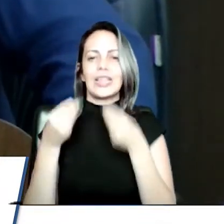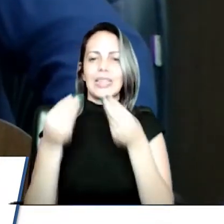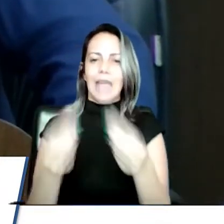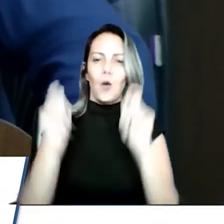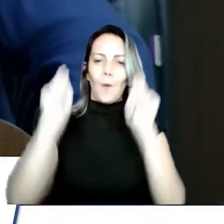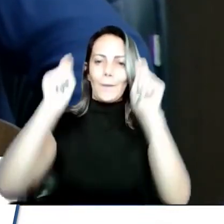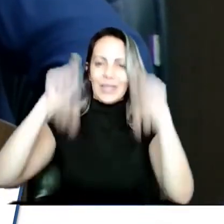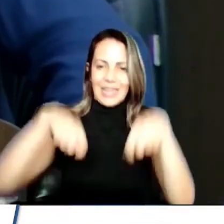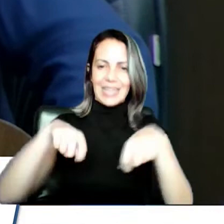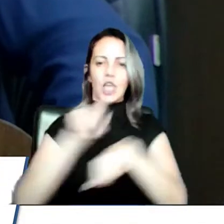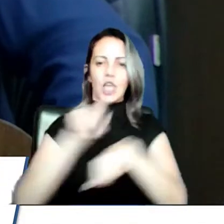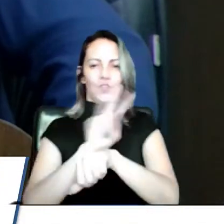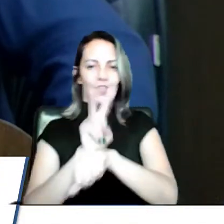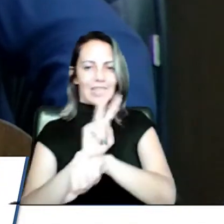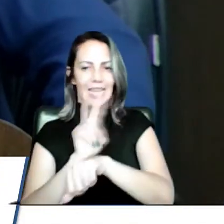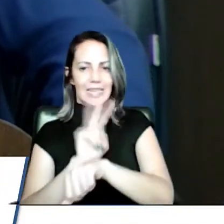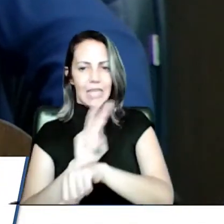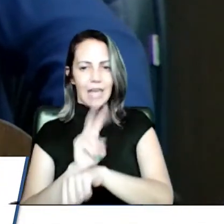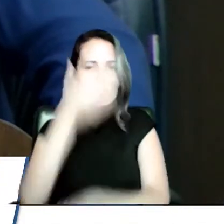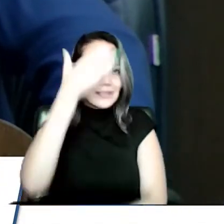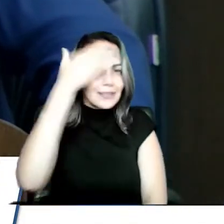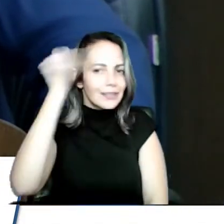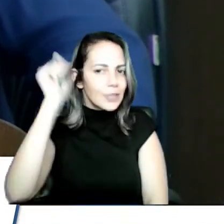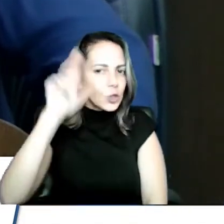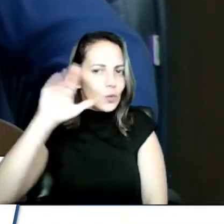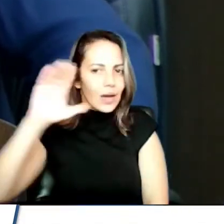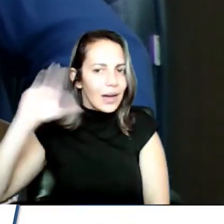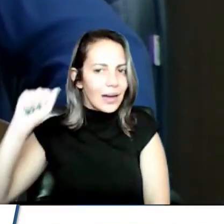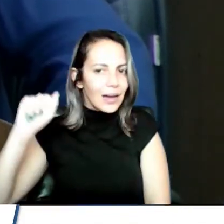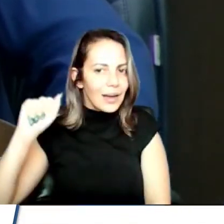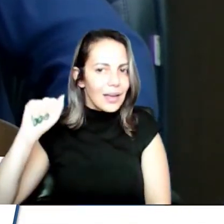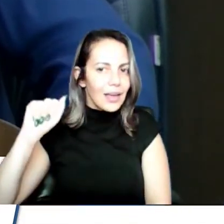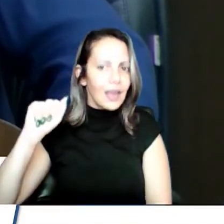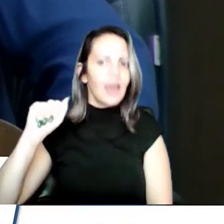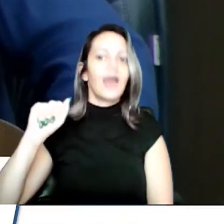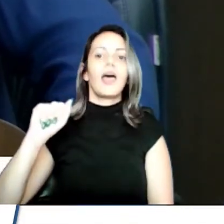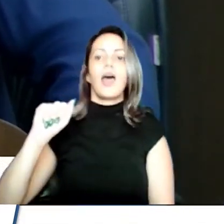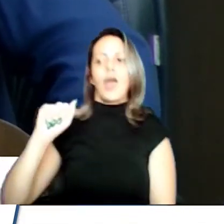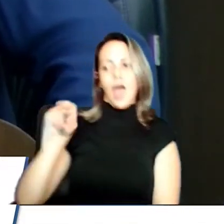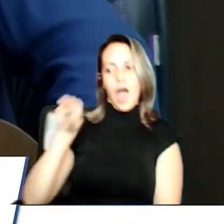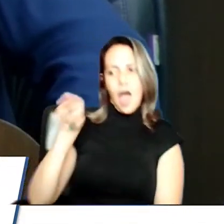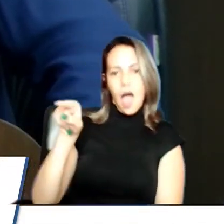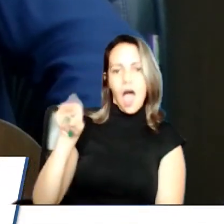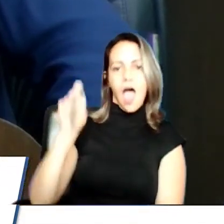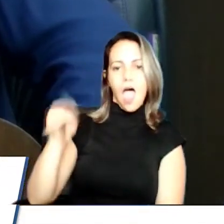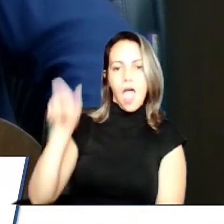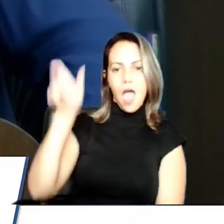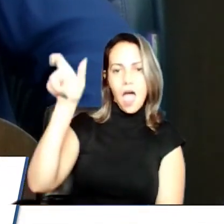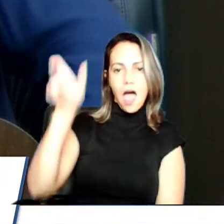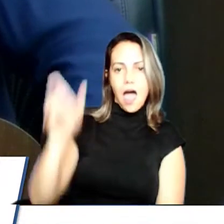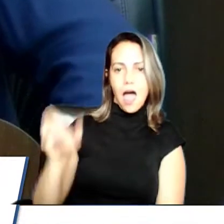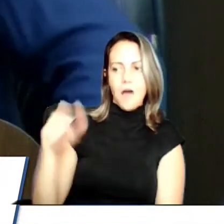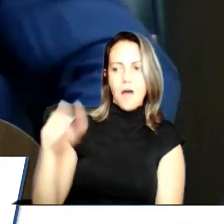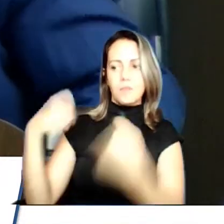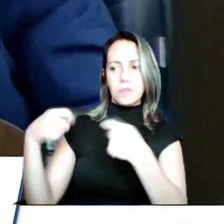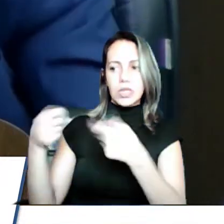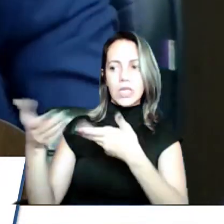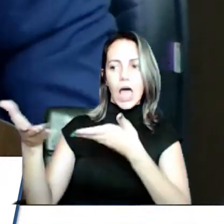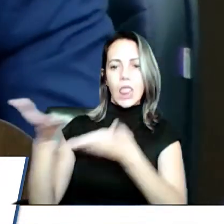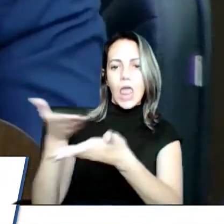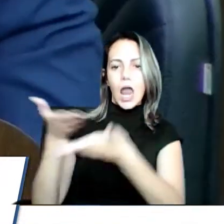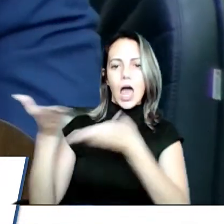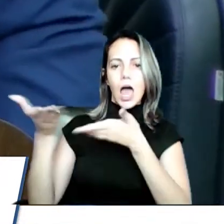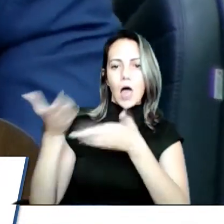não esqueça jamais, do outro lado, tem um cidadão. E cidadão tem que ser tratado com respeito.